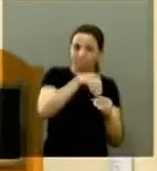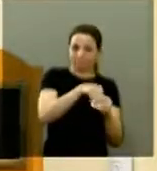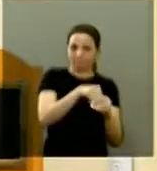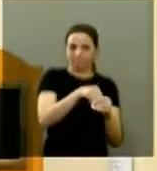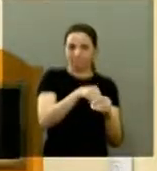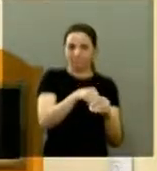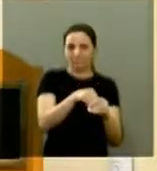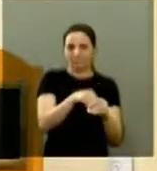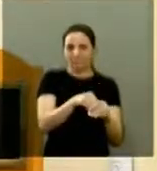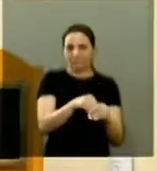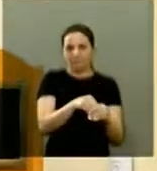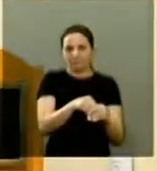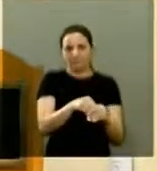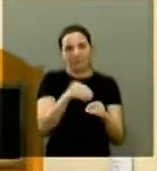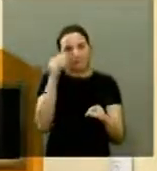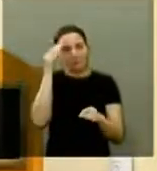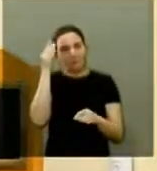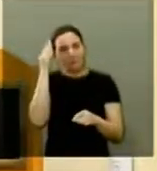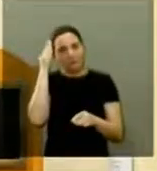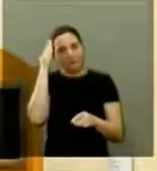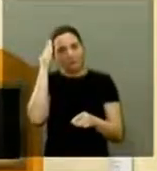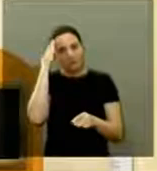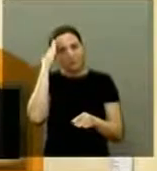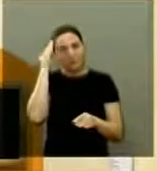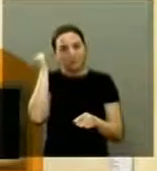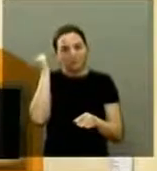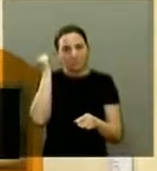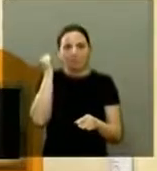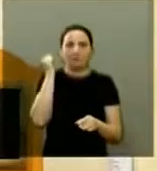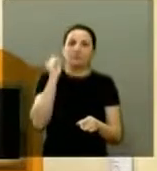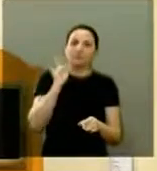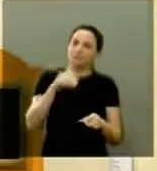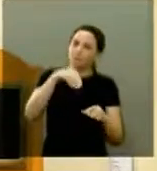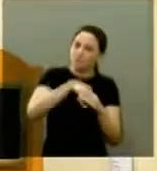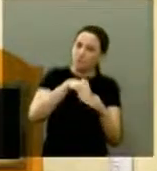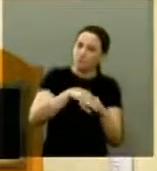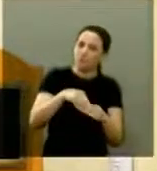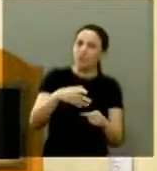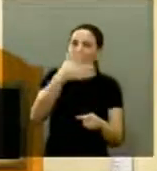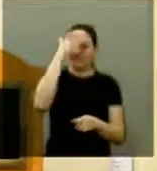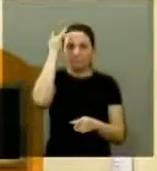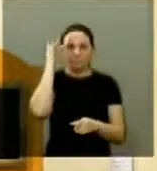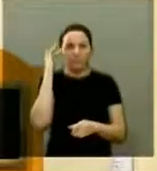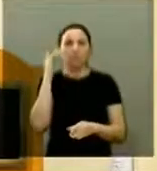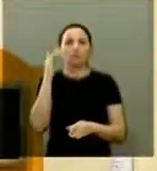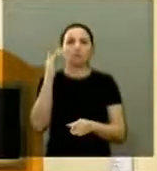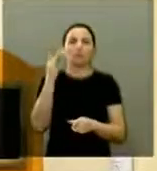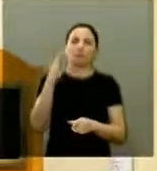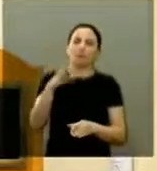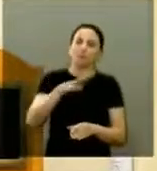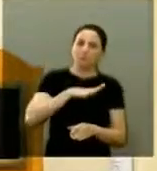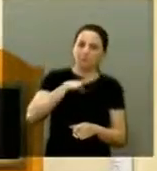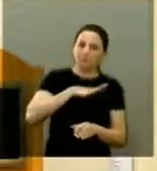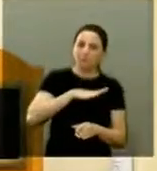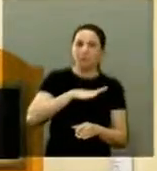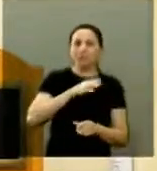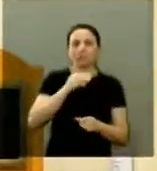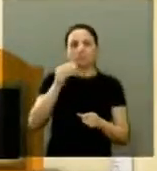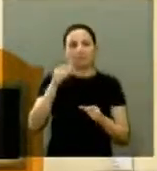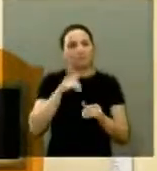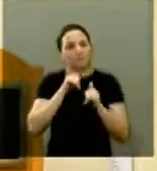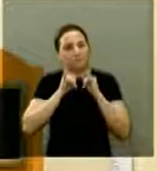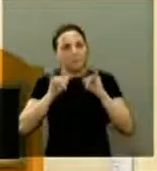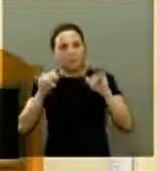sei, e as pessoas às vezes nos dizem, quero votar num candidato da cidade, apesar de estar fazendo a campanha para outro candidato.